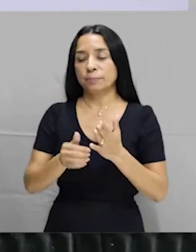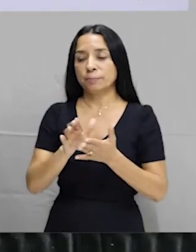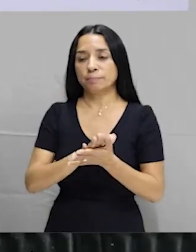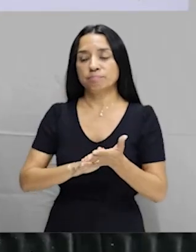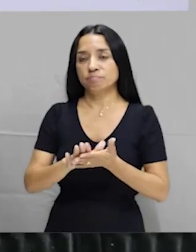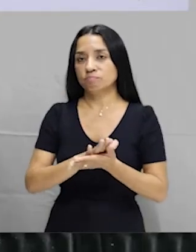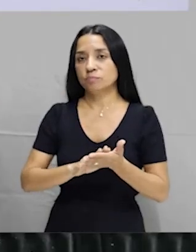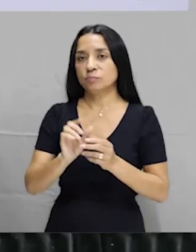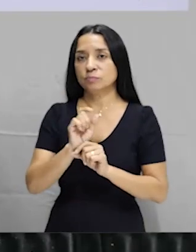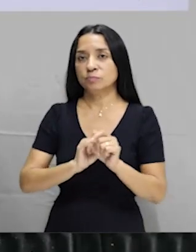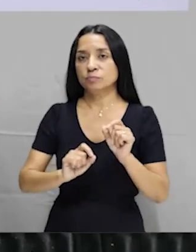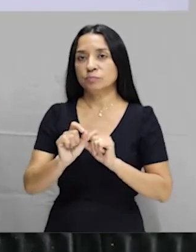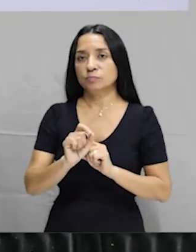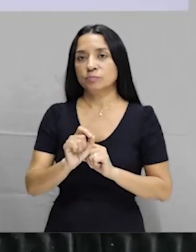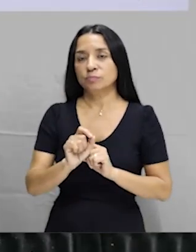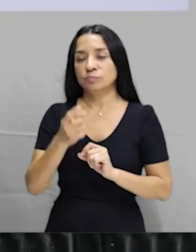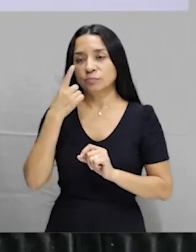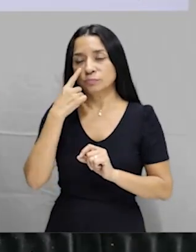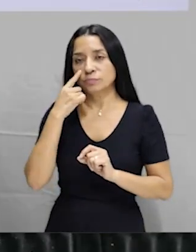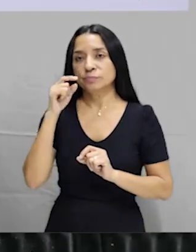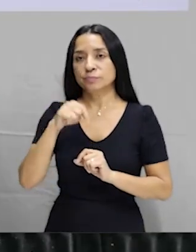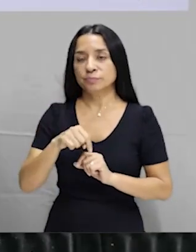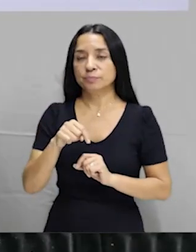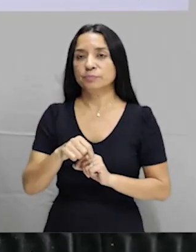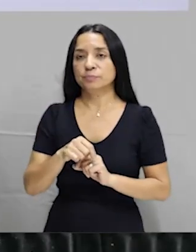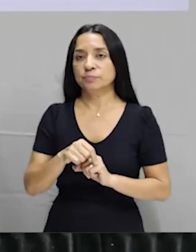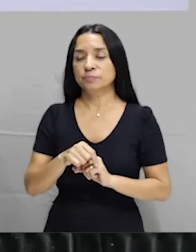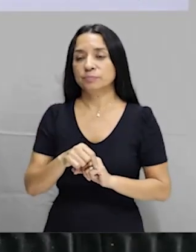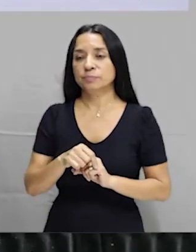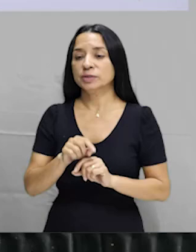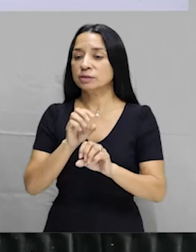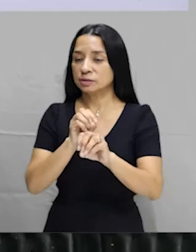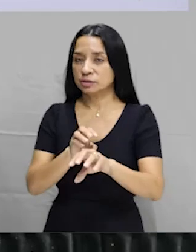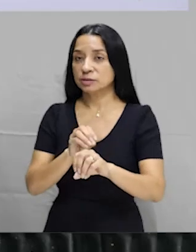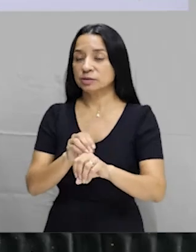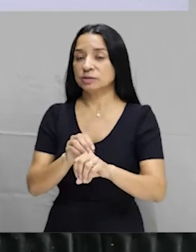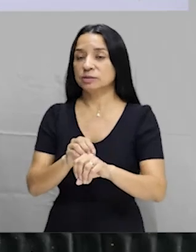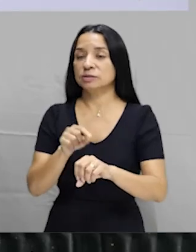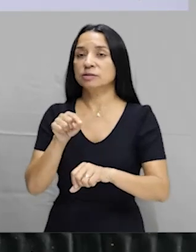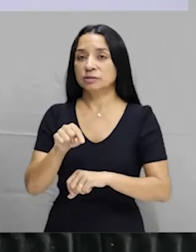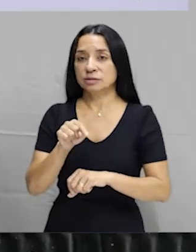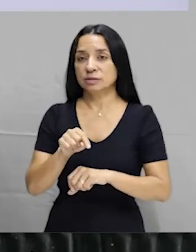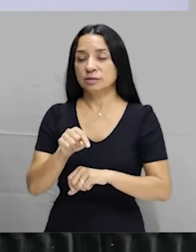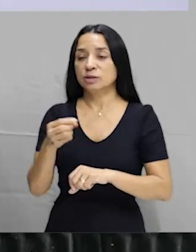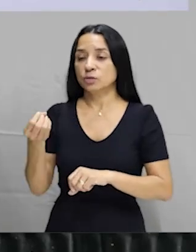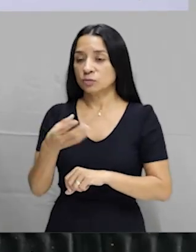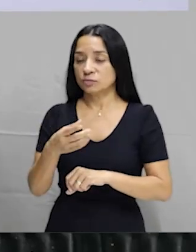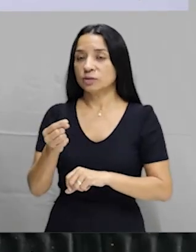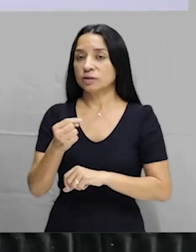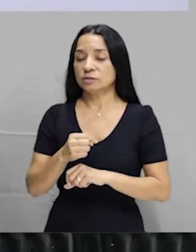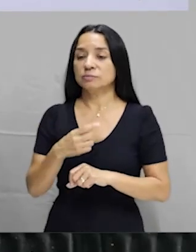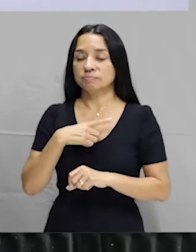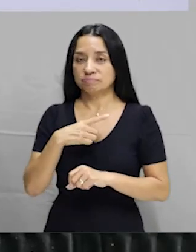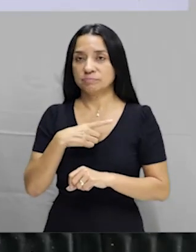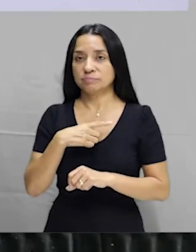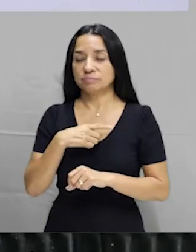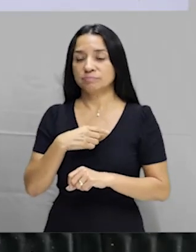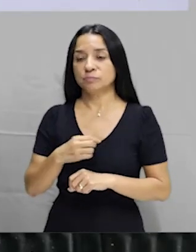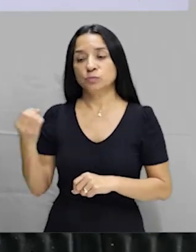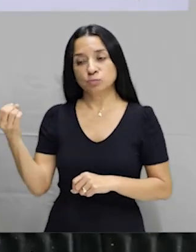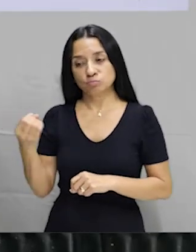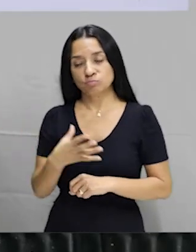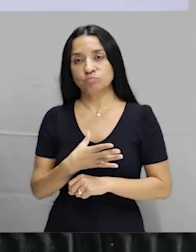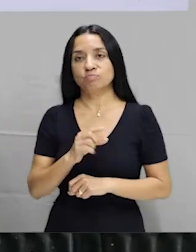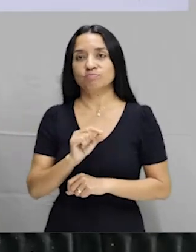nada, nada, nada do que você vê aqui, do que a gente passa para vocês e muitas novidades que vêm por aí. Para saber as novidades que vêm por aí,